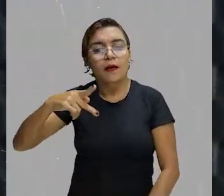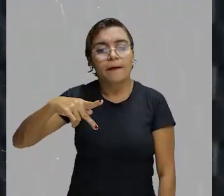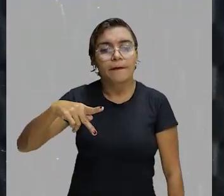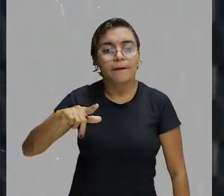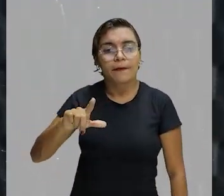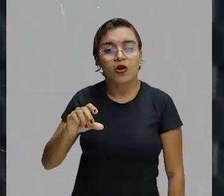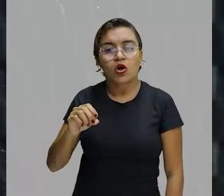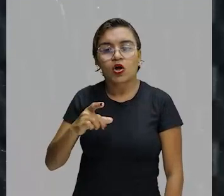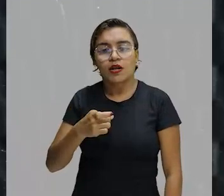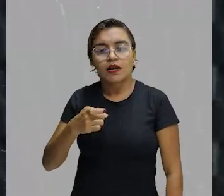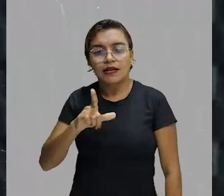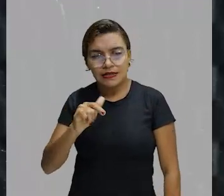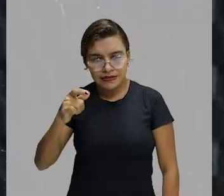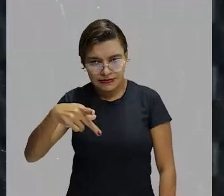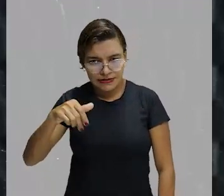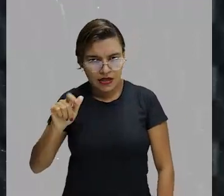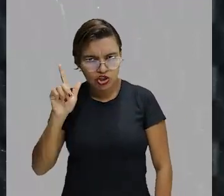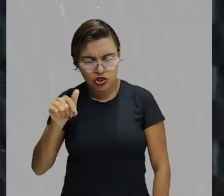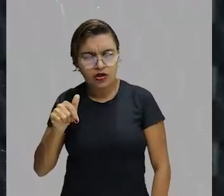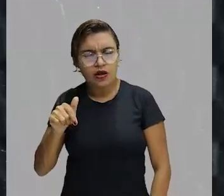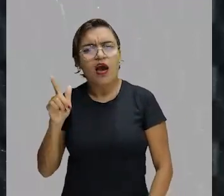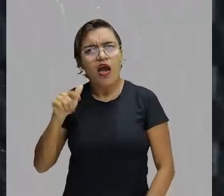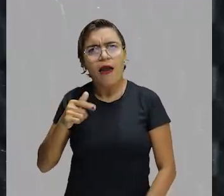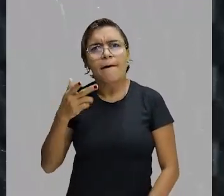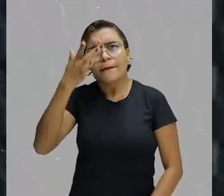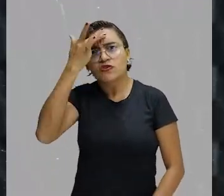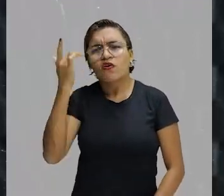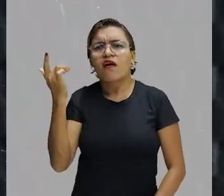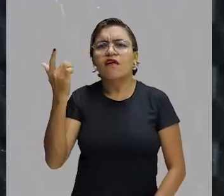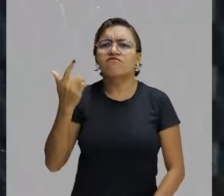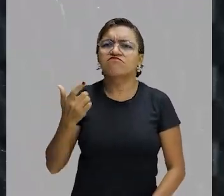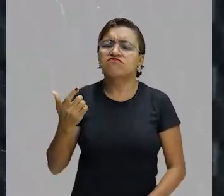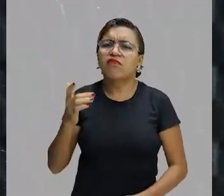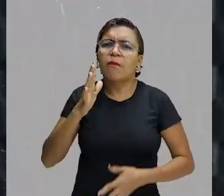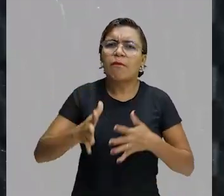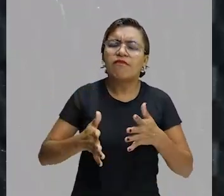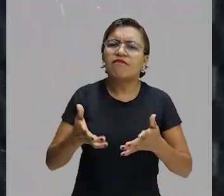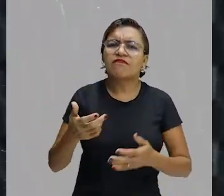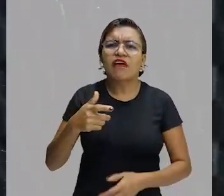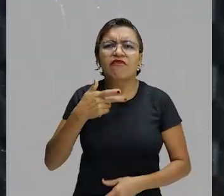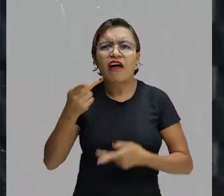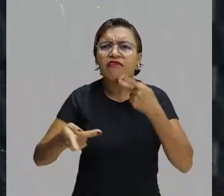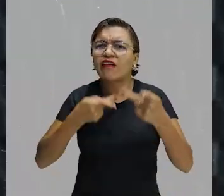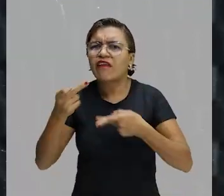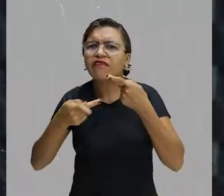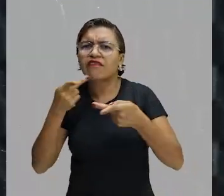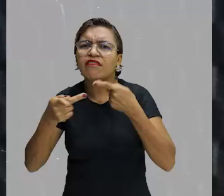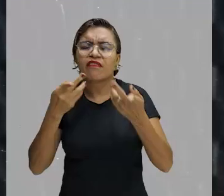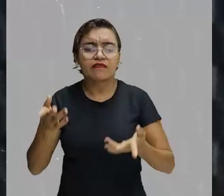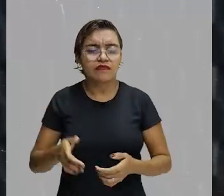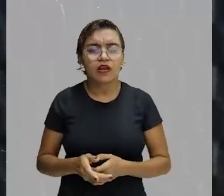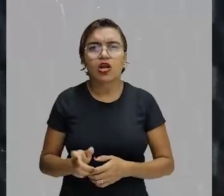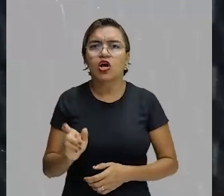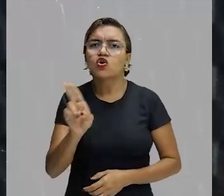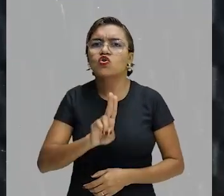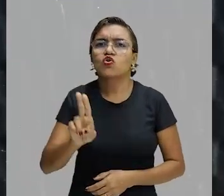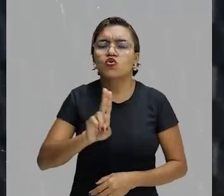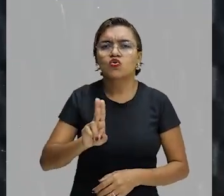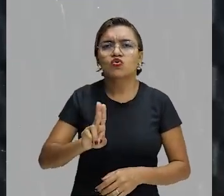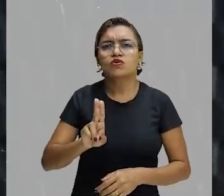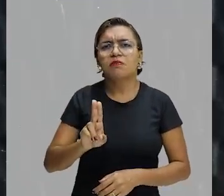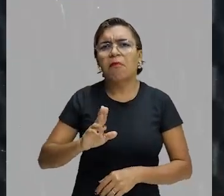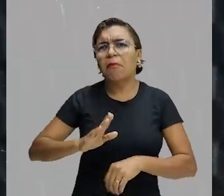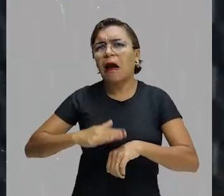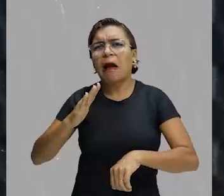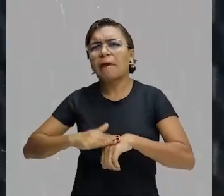Aquela que fala, fala, fala, fala, de forma demasiada, utiliza muitas palavras para dizer isso aqui. Não vai direto ao